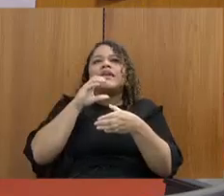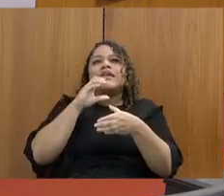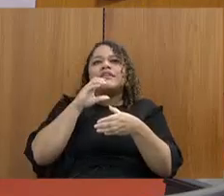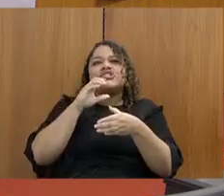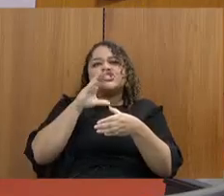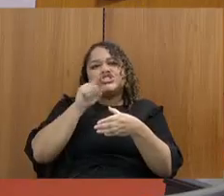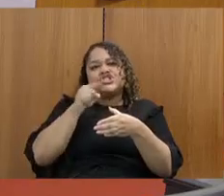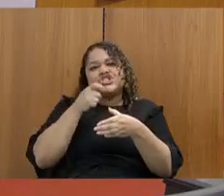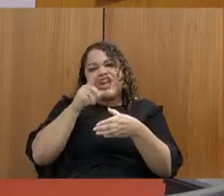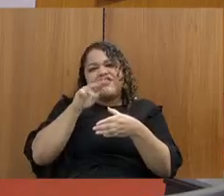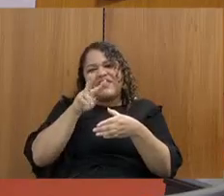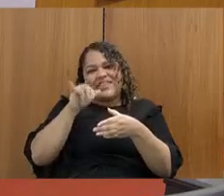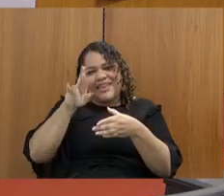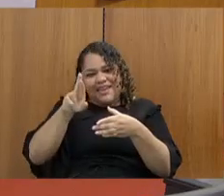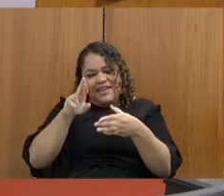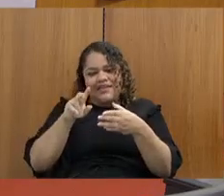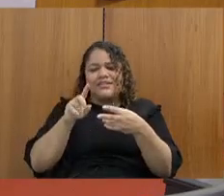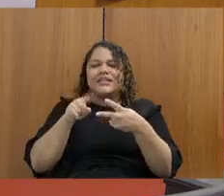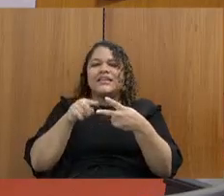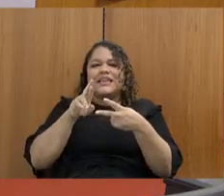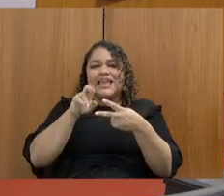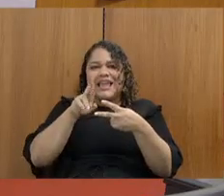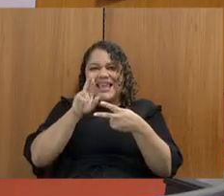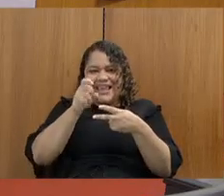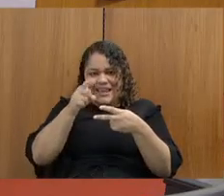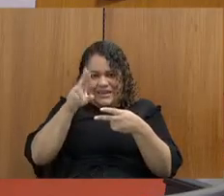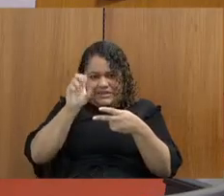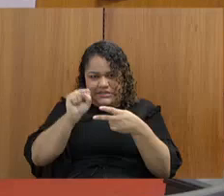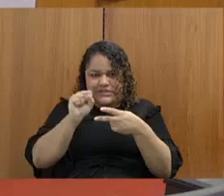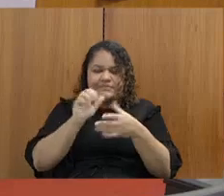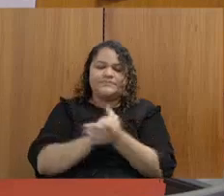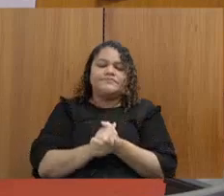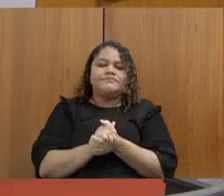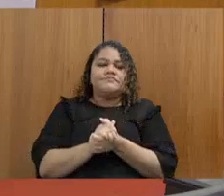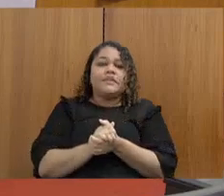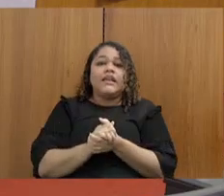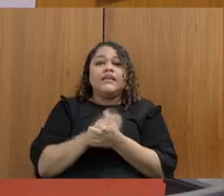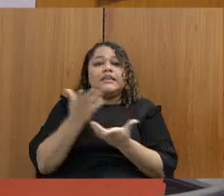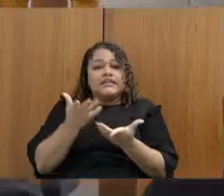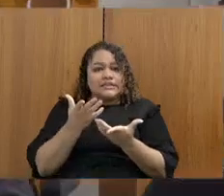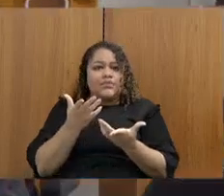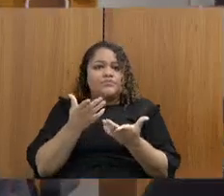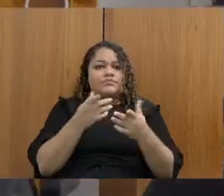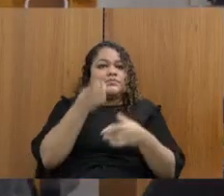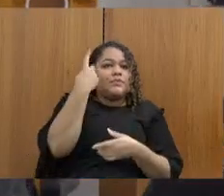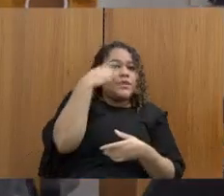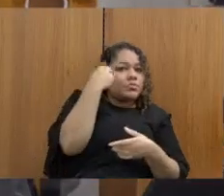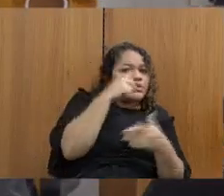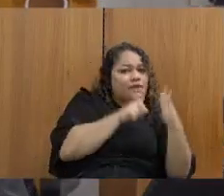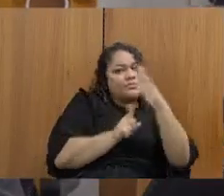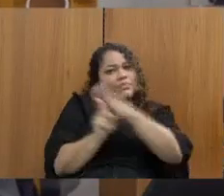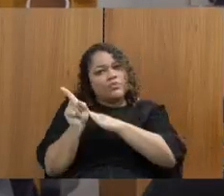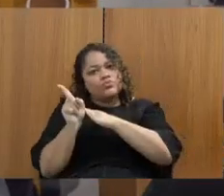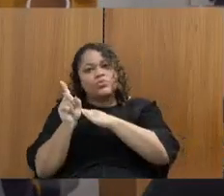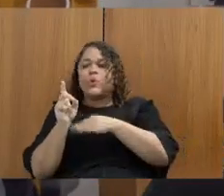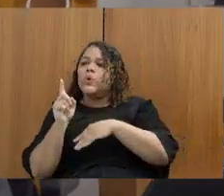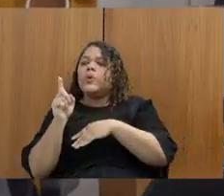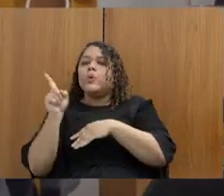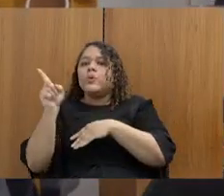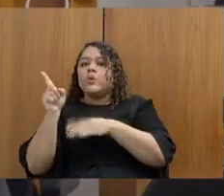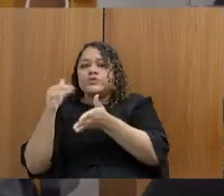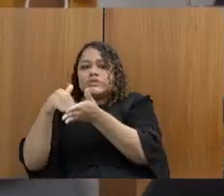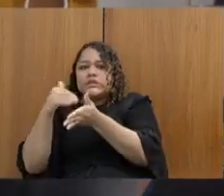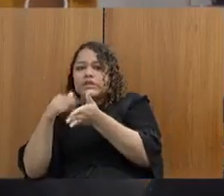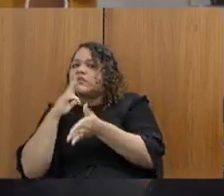Secretário, como réplica prevista aqui no roteiro e da resolução,